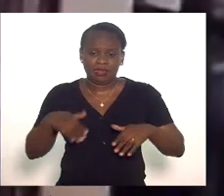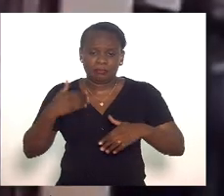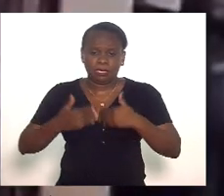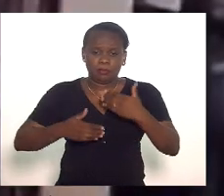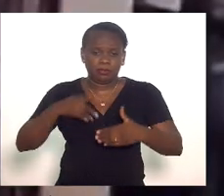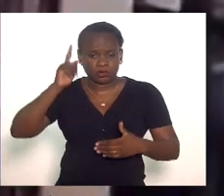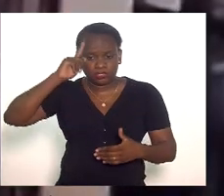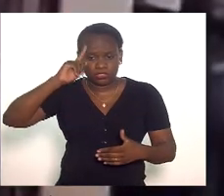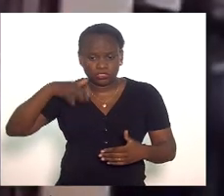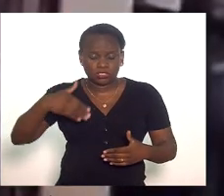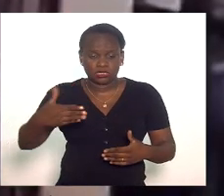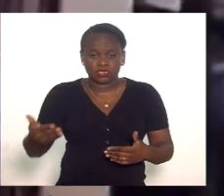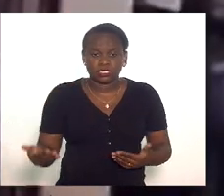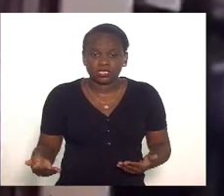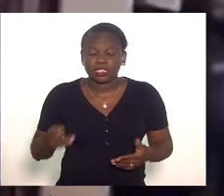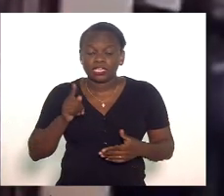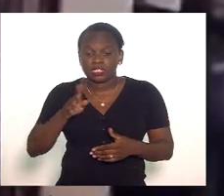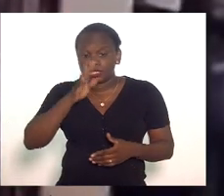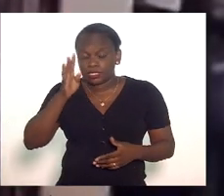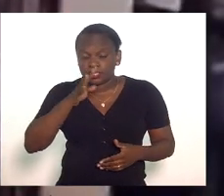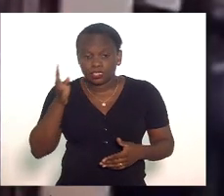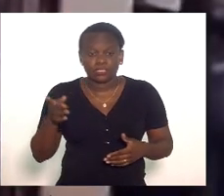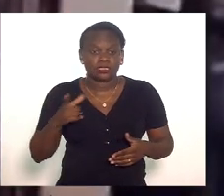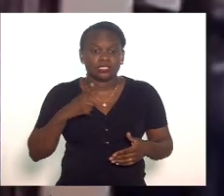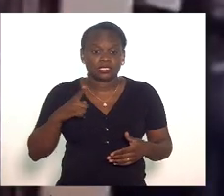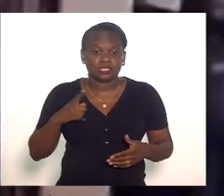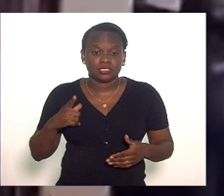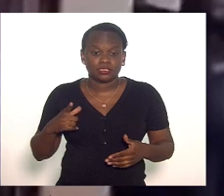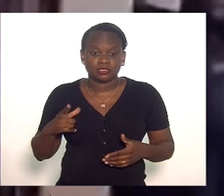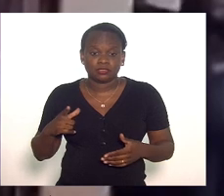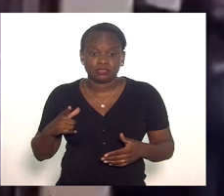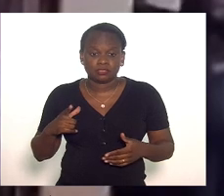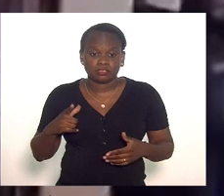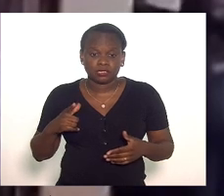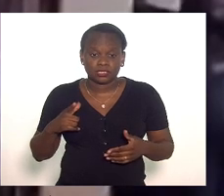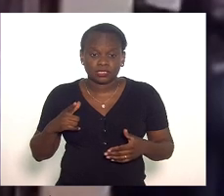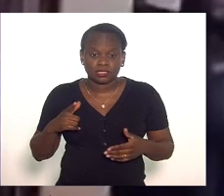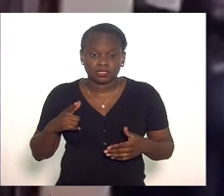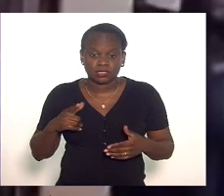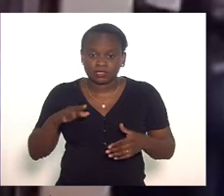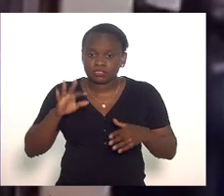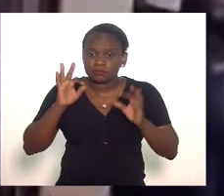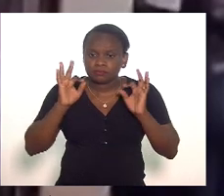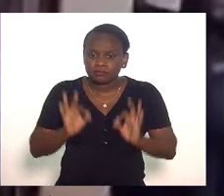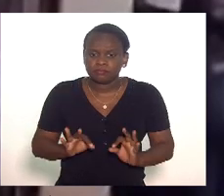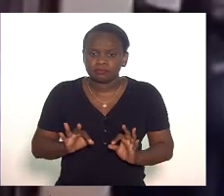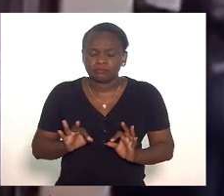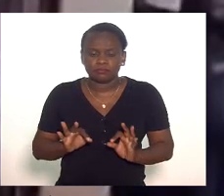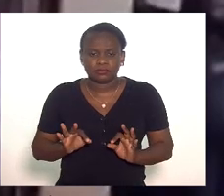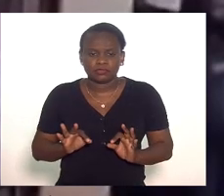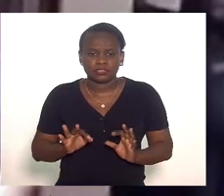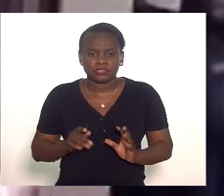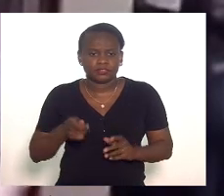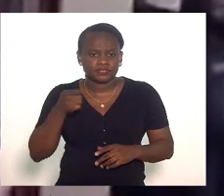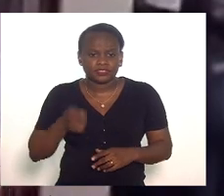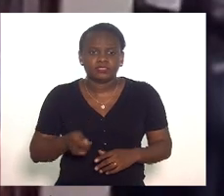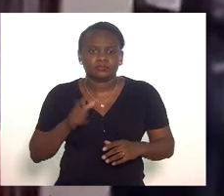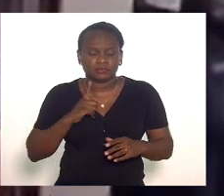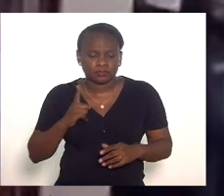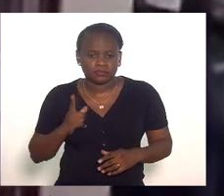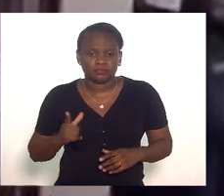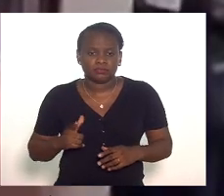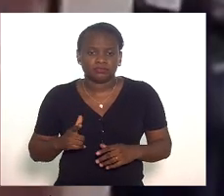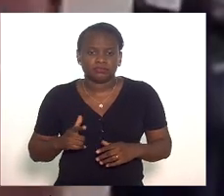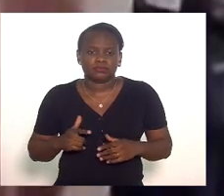e esse absurdo ter uma concretude uma concretude